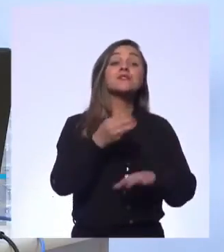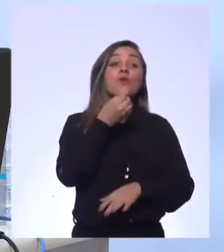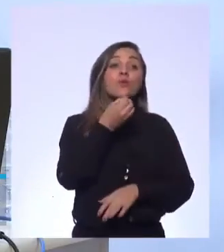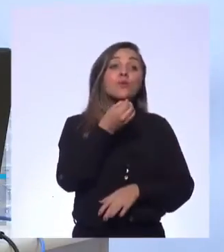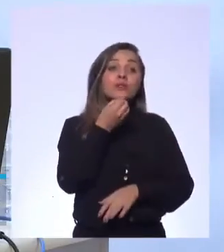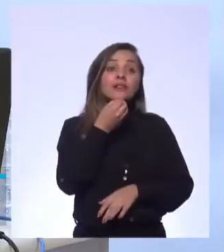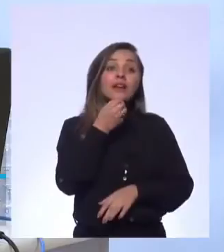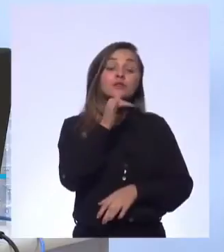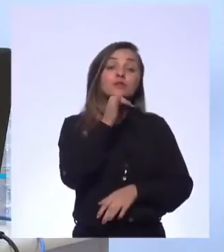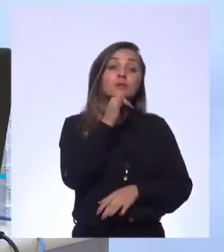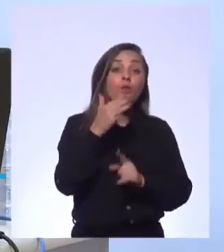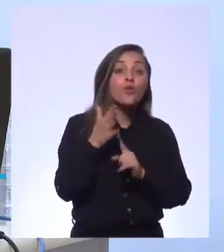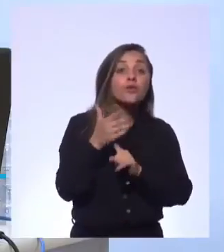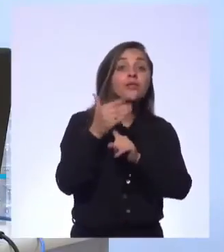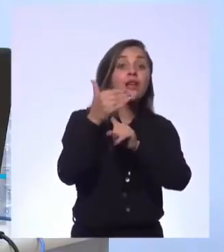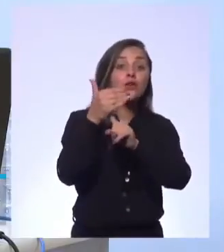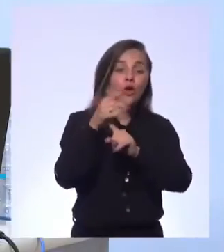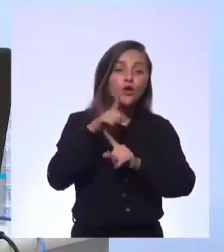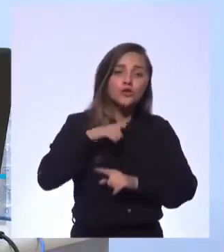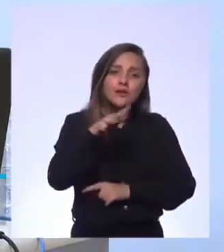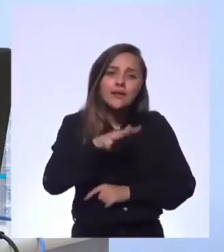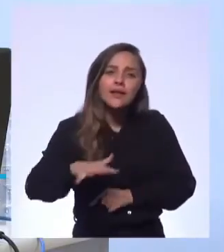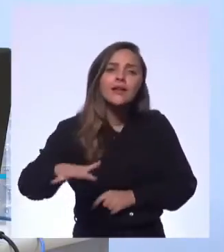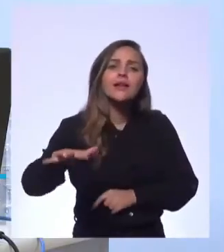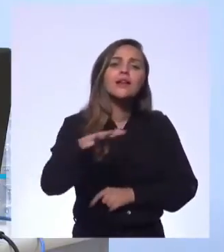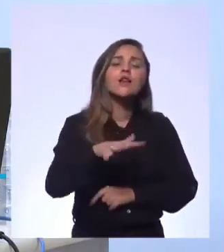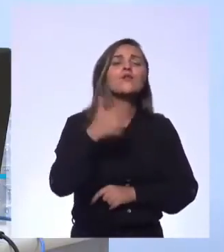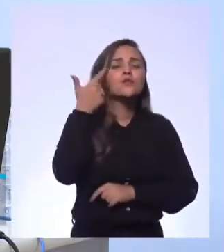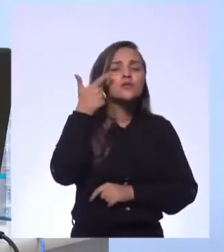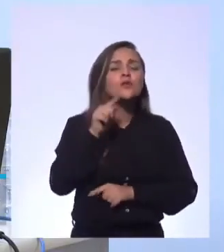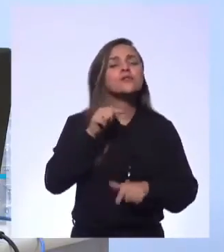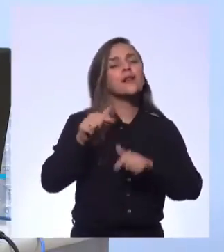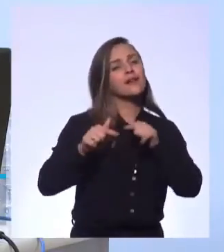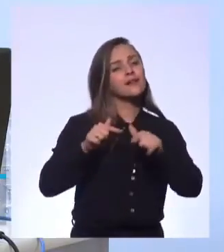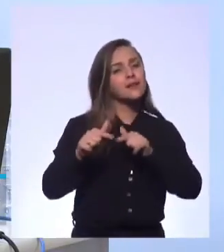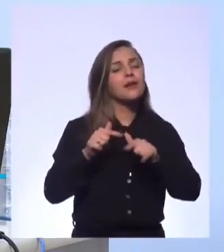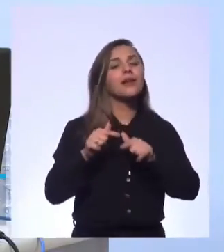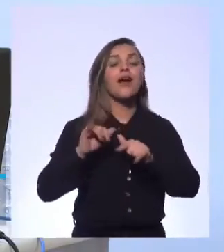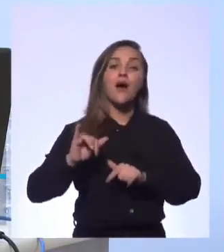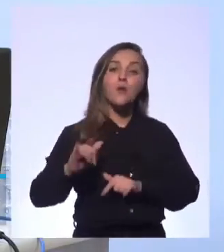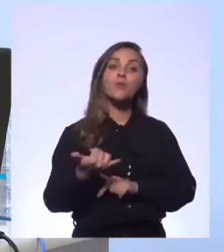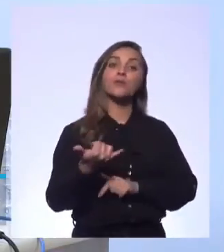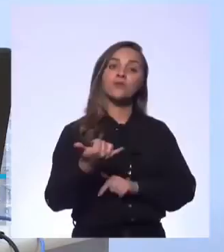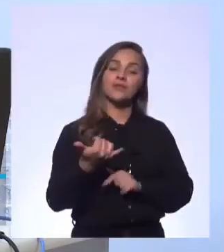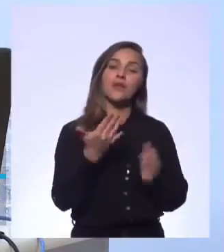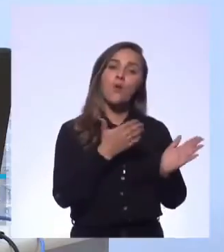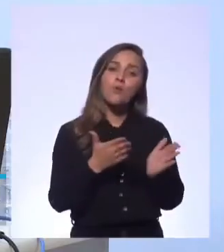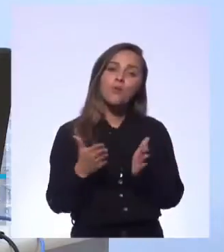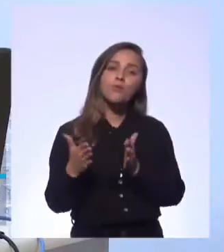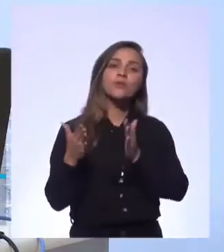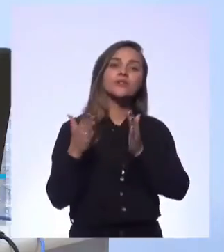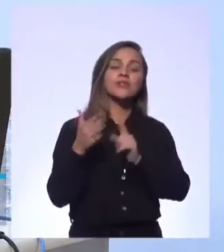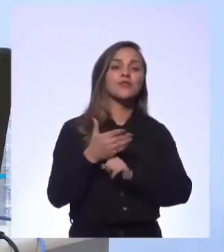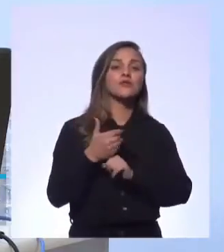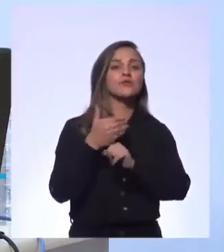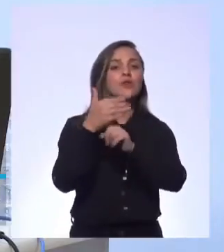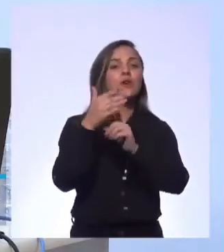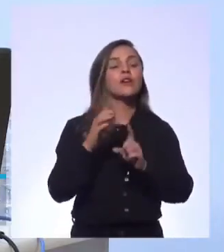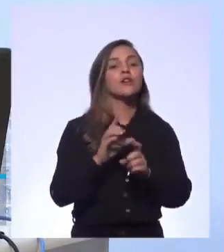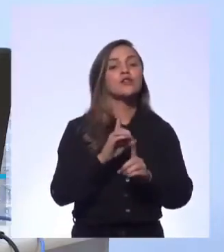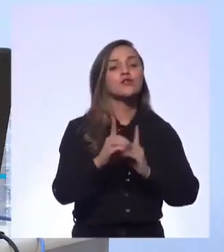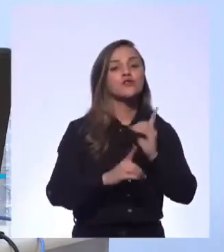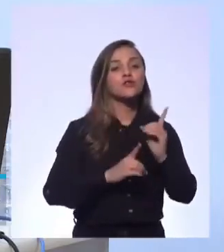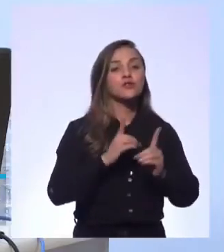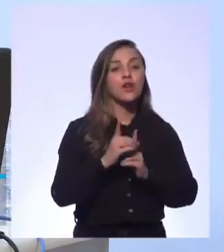no campo tecnológico, para que você consiga operacionalizar esse processo de maneira digital. Eu vou dar um exemplo. Hoje em dia, o pessoal está indo